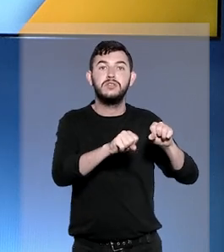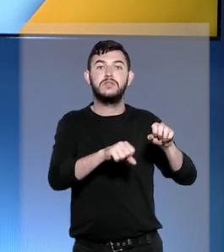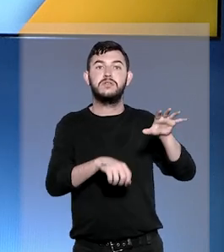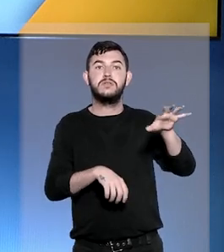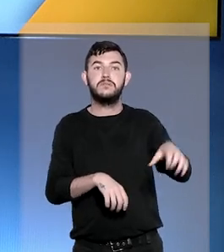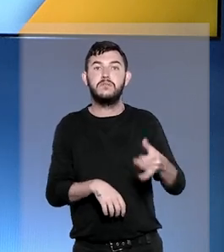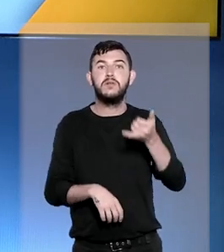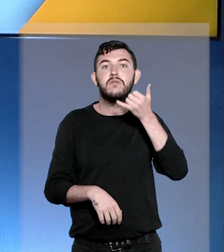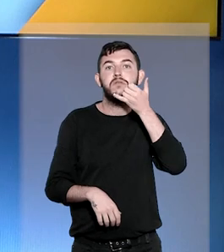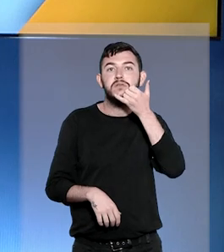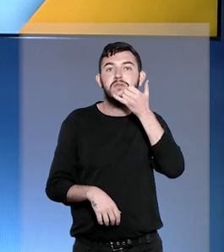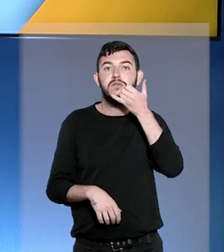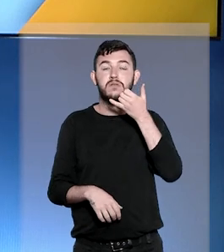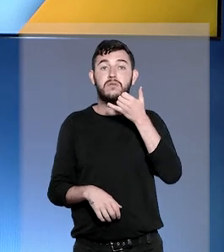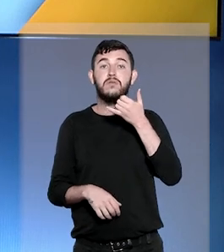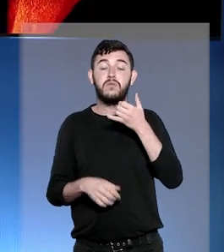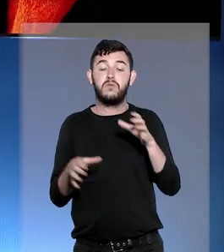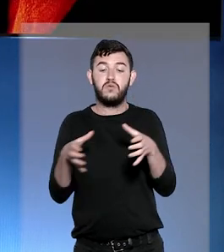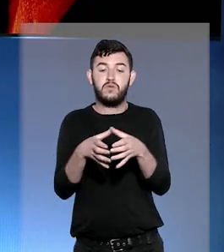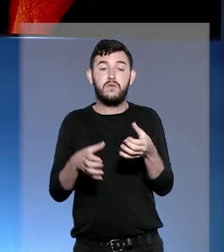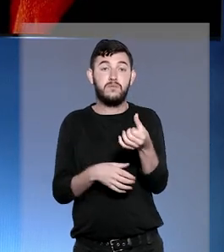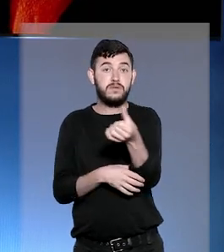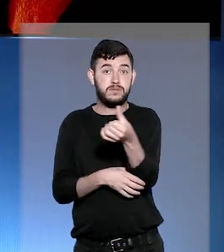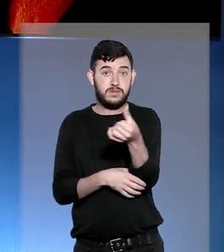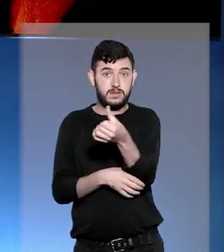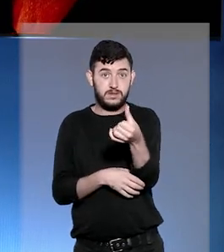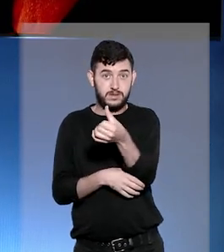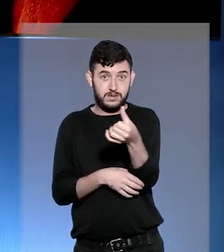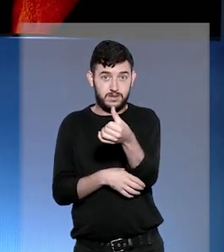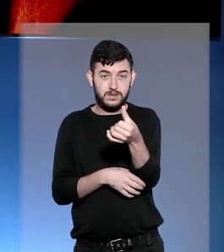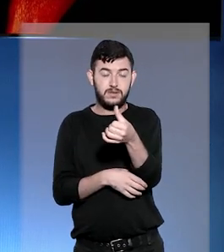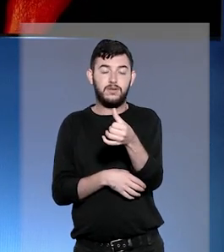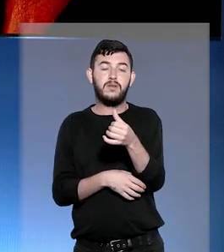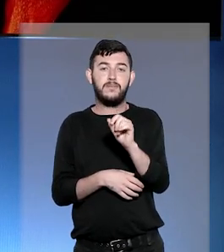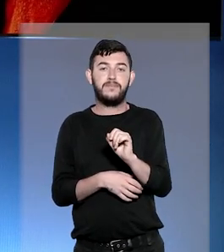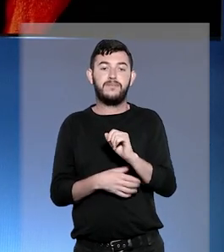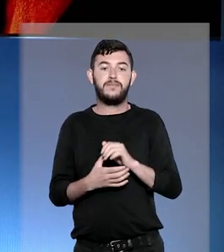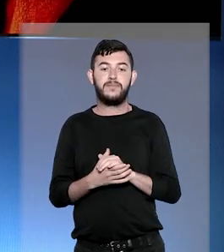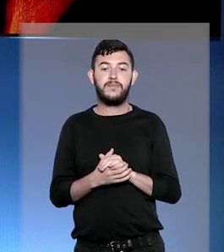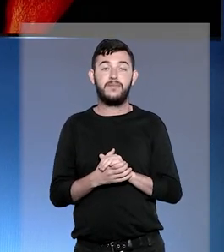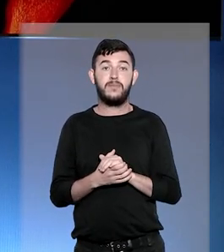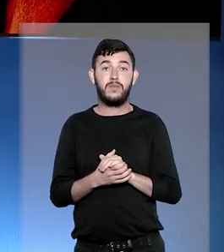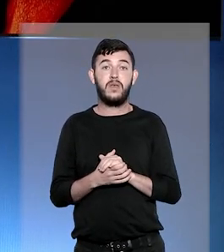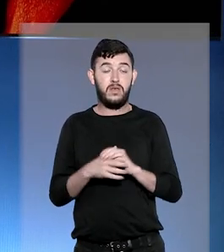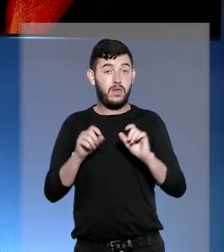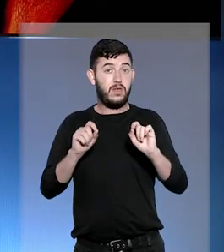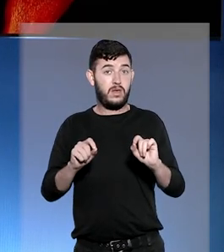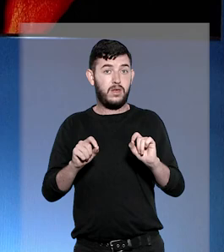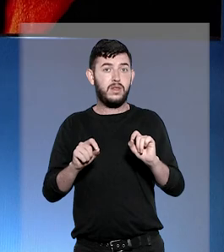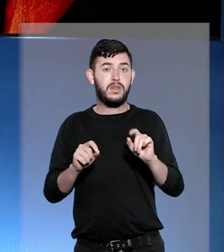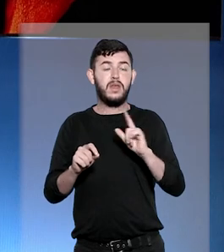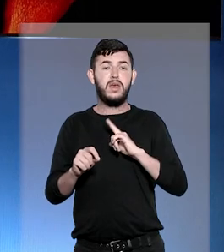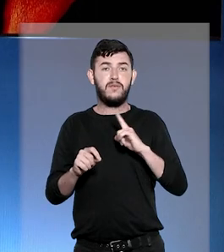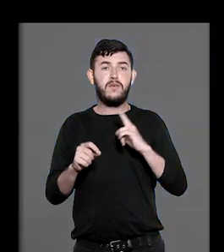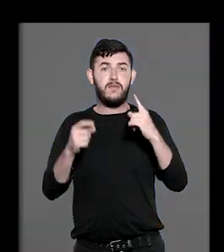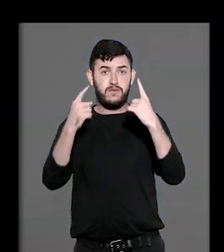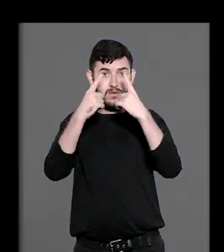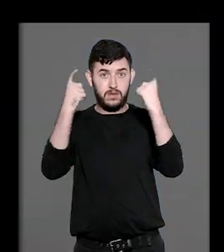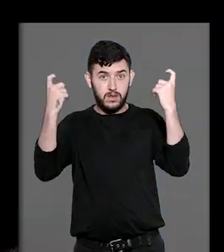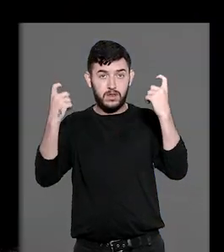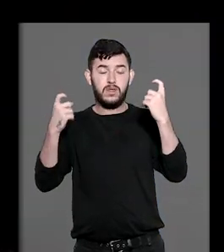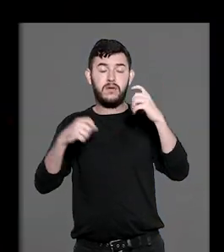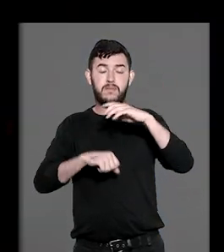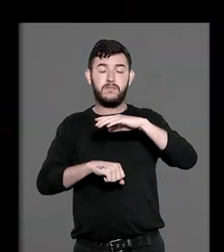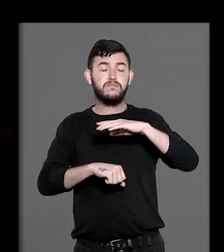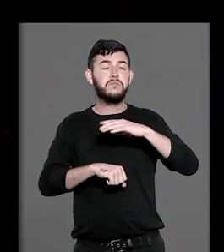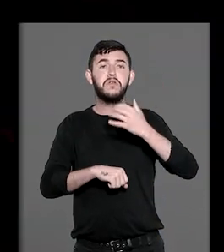Repórter Marina Campos. O colegiado entendeu que houve violação do sigilo das comunicações telefônicas e que